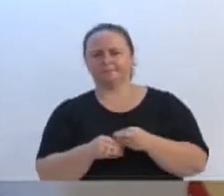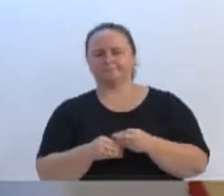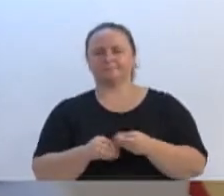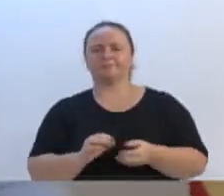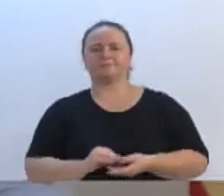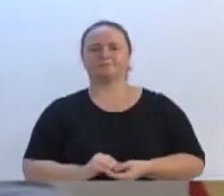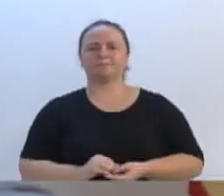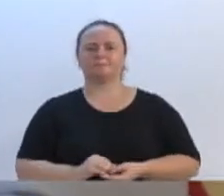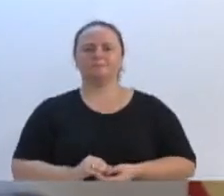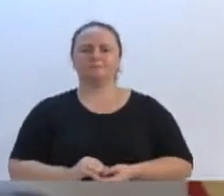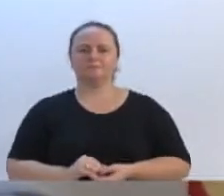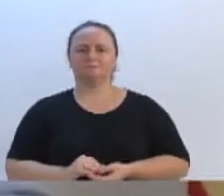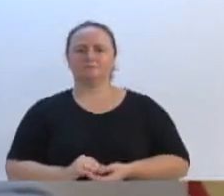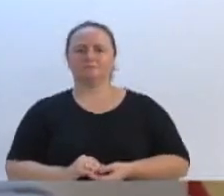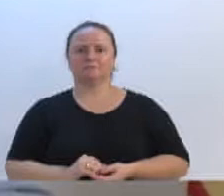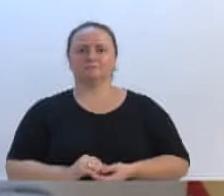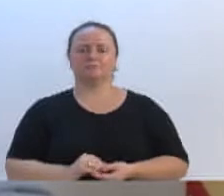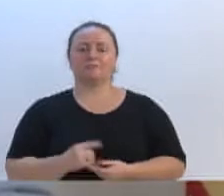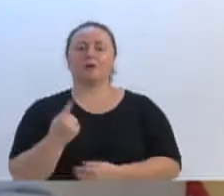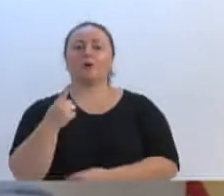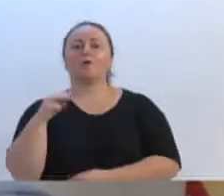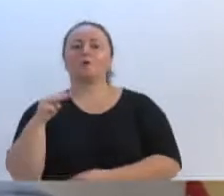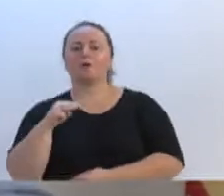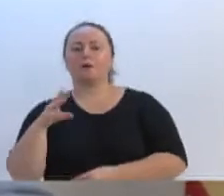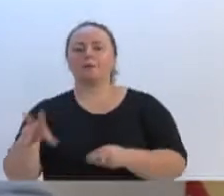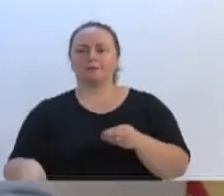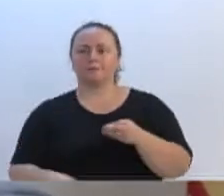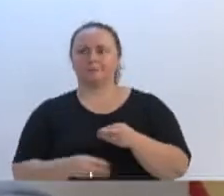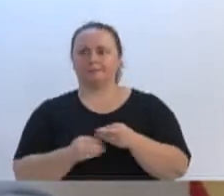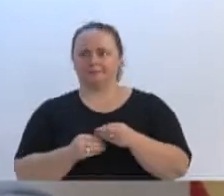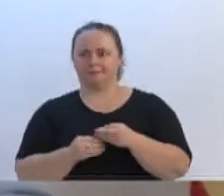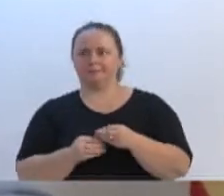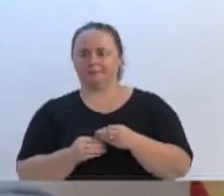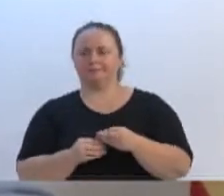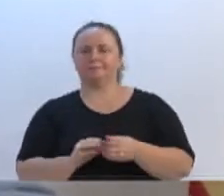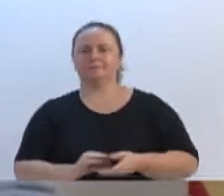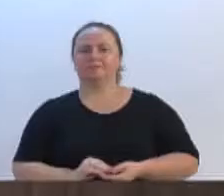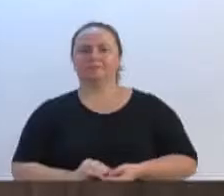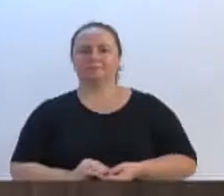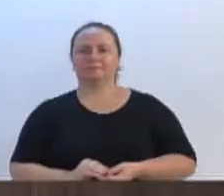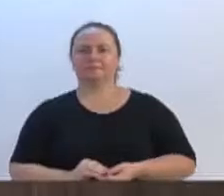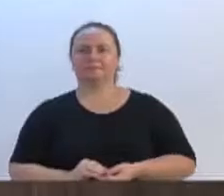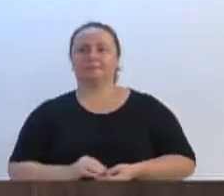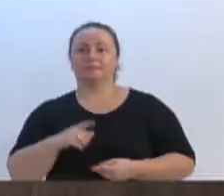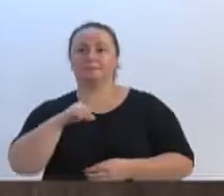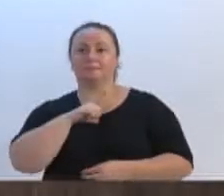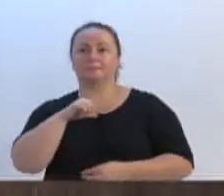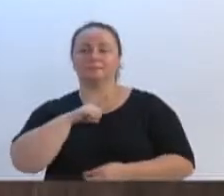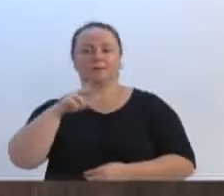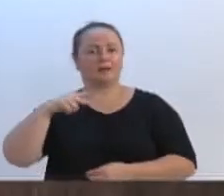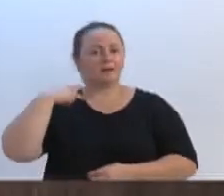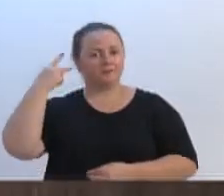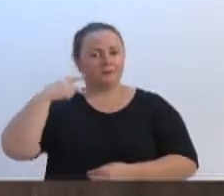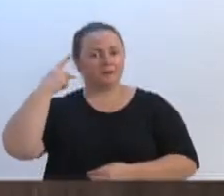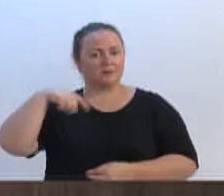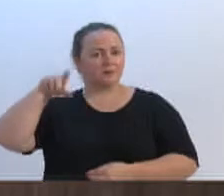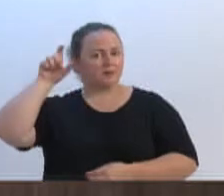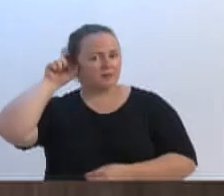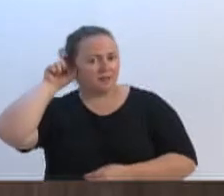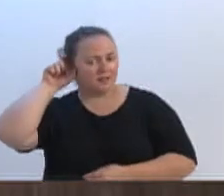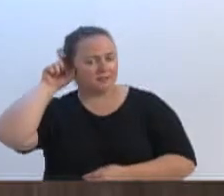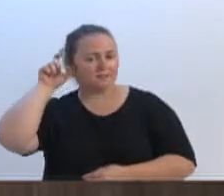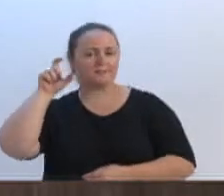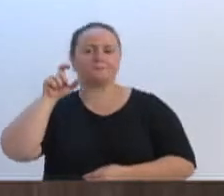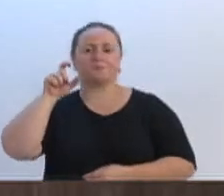Vereador Becker, mais um minutinho para o senhor concluir o pronunciamento. E ainda temos o vereador Yannes Mantal, Marcos da